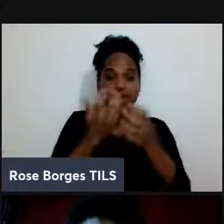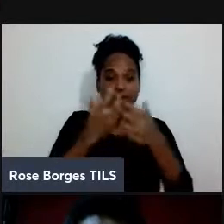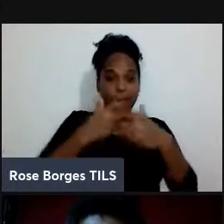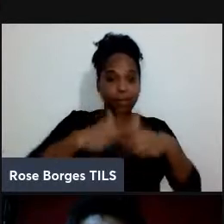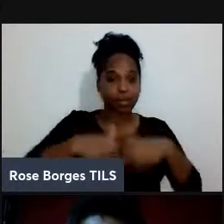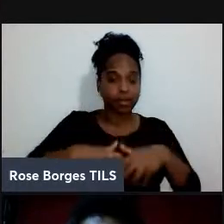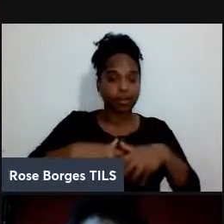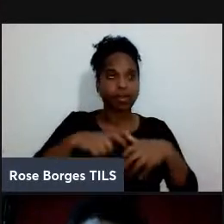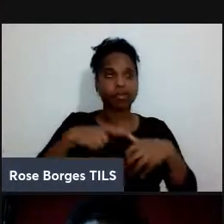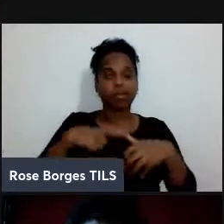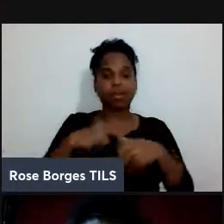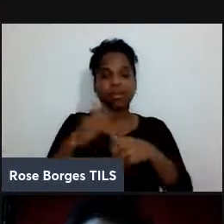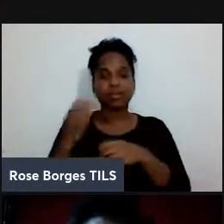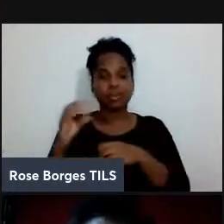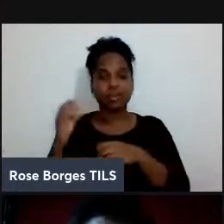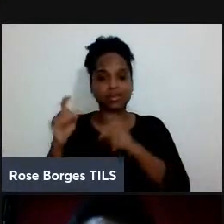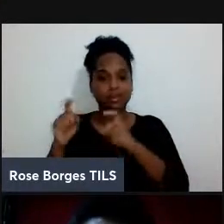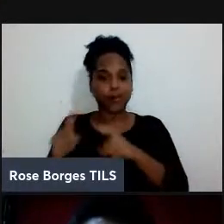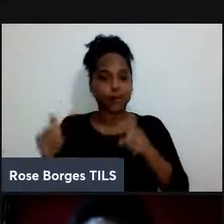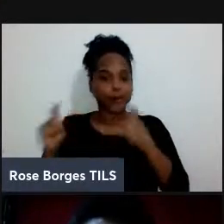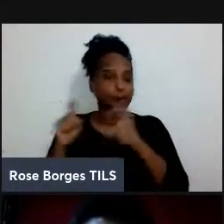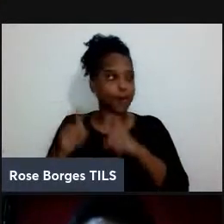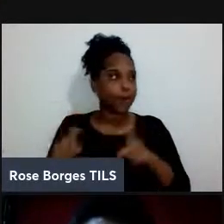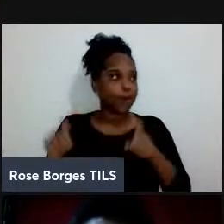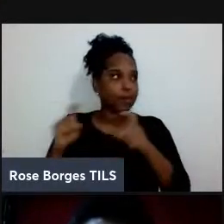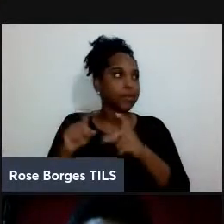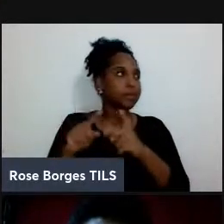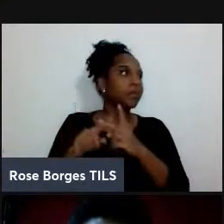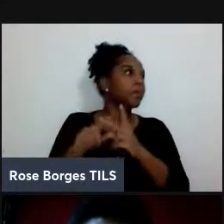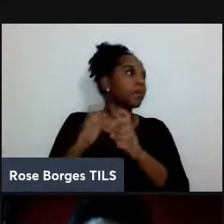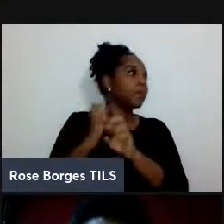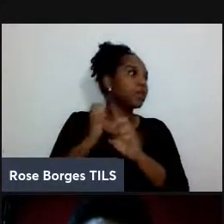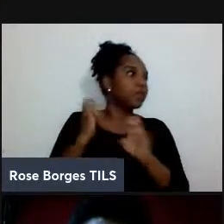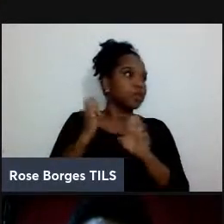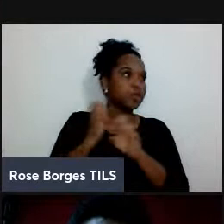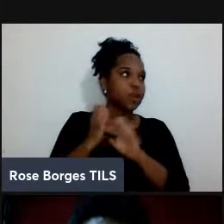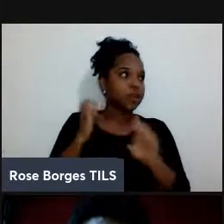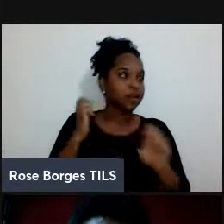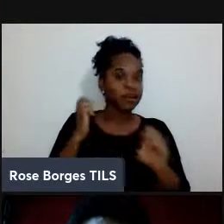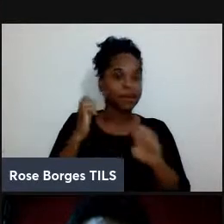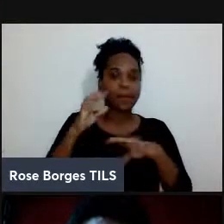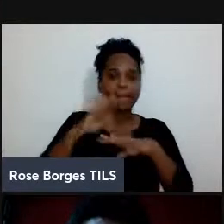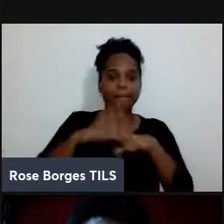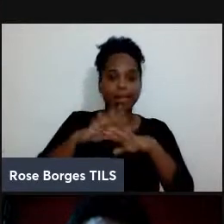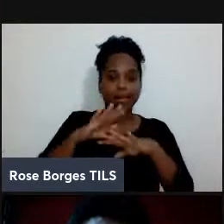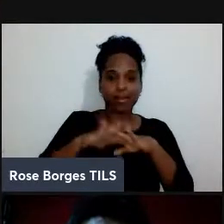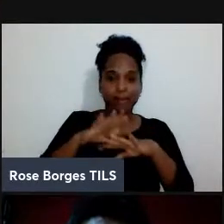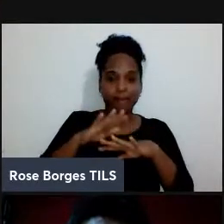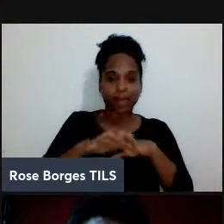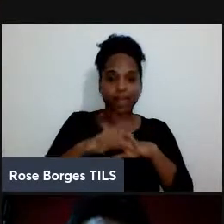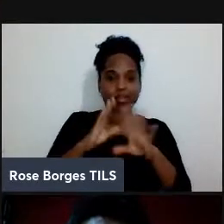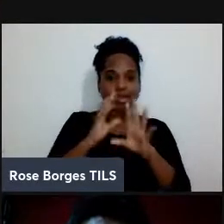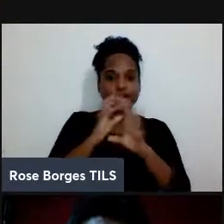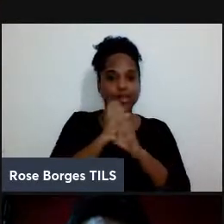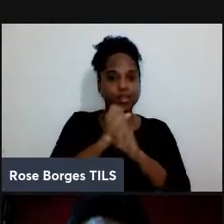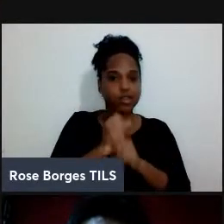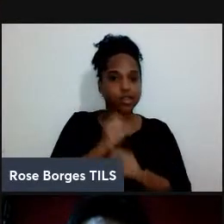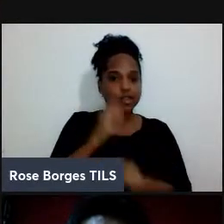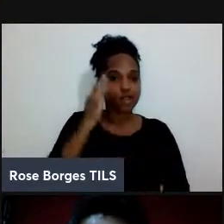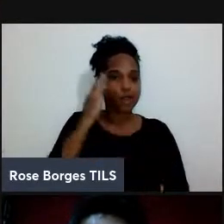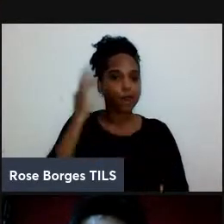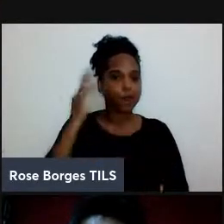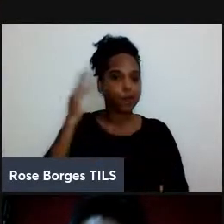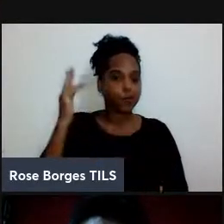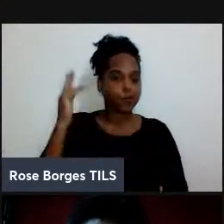das próprias engenharias matemáticas estatística até mesmo filosofia se você quiser então